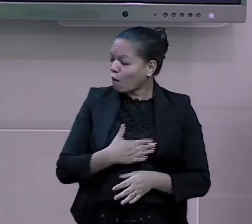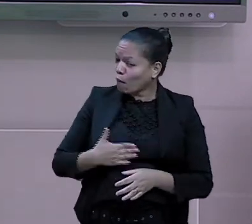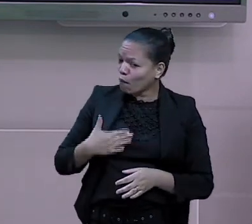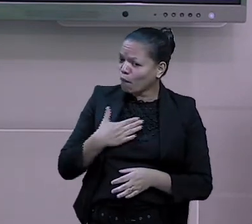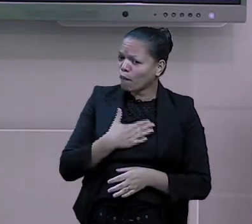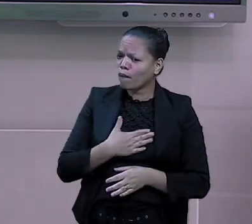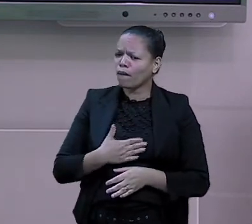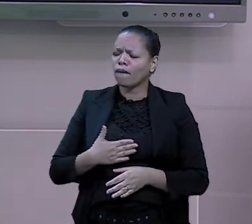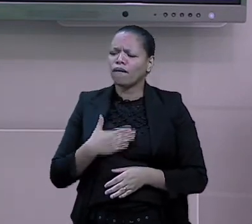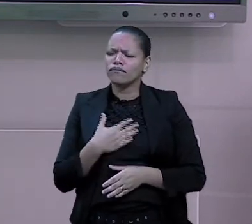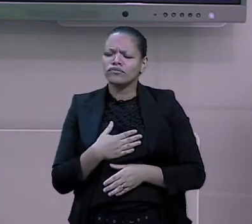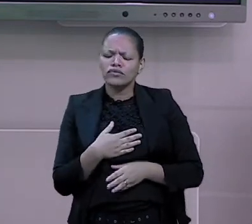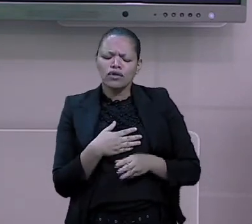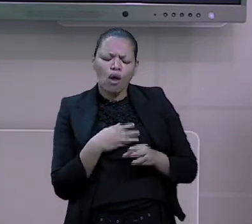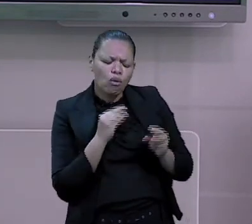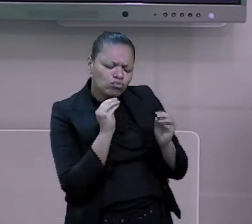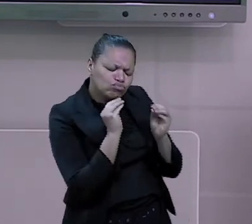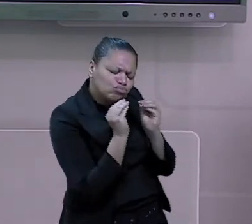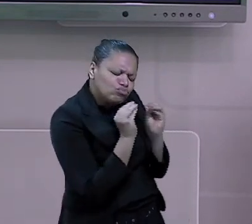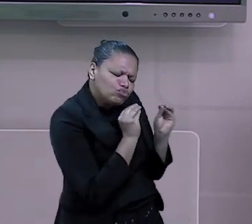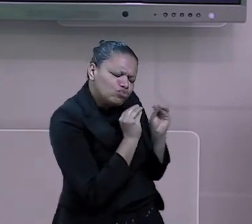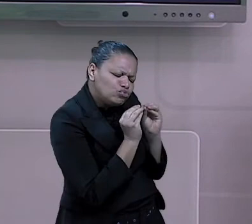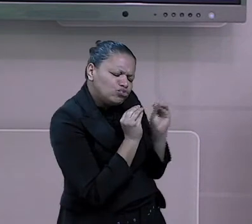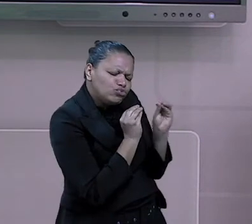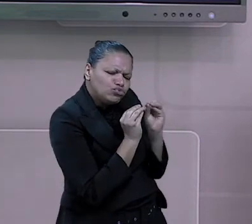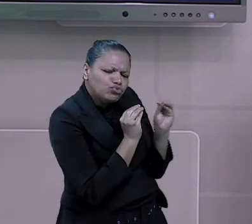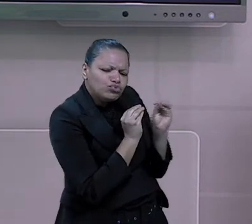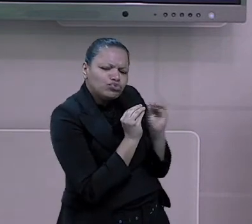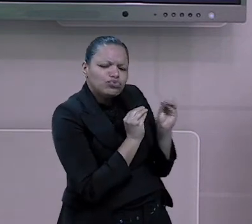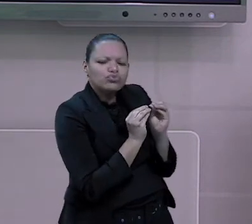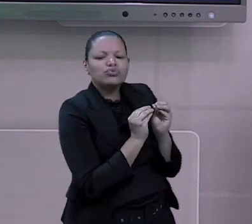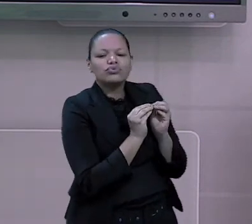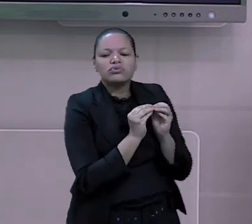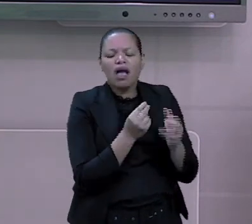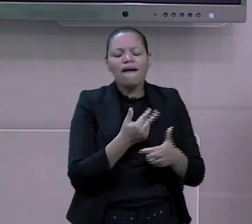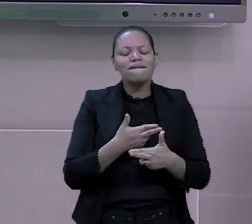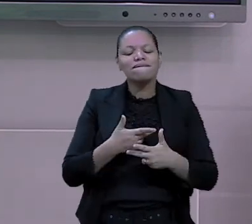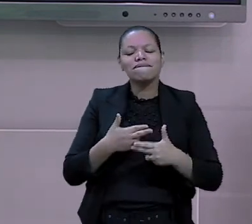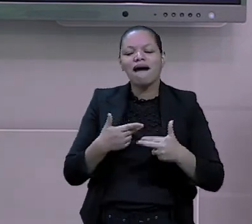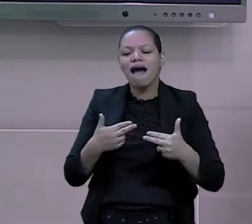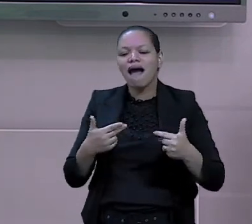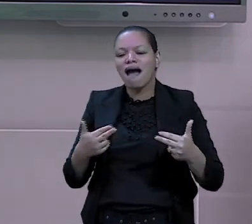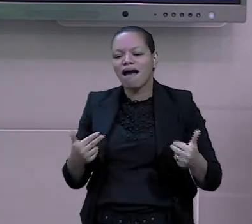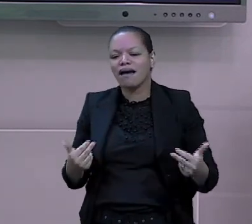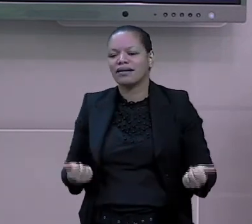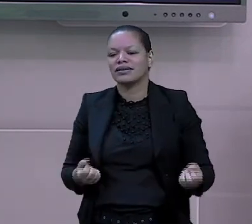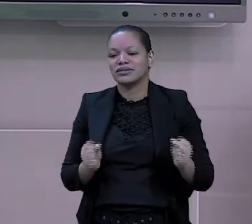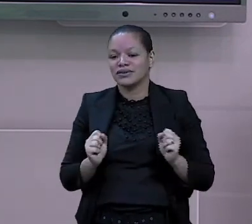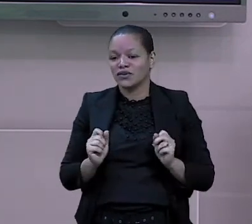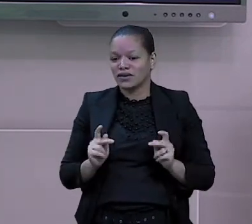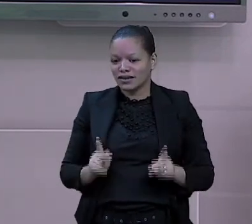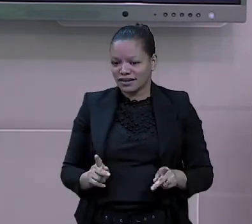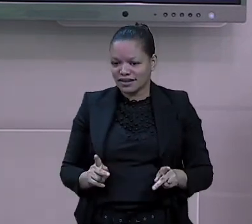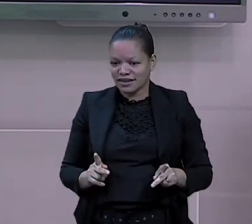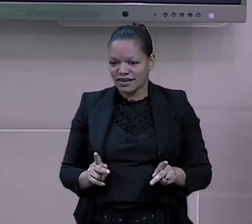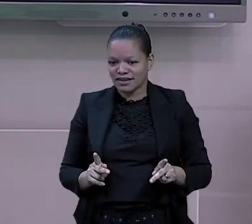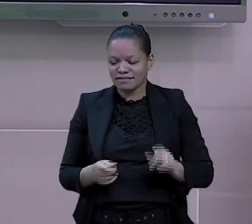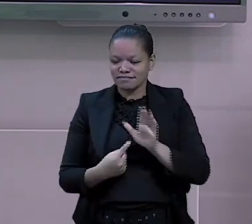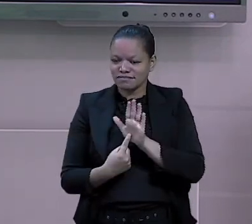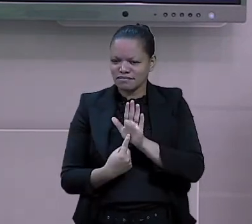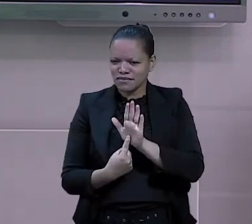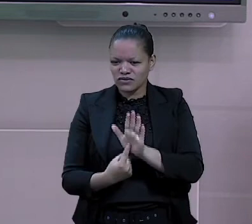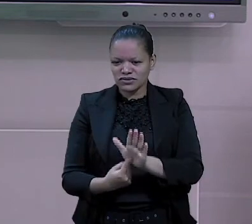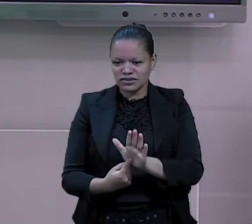amorzinho, meu benzinho, né, e várias outras formas aí que a gente pode chamar alguém e demonstrar